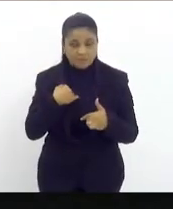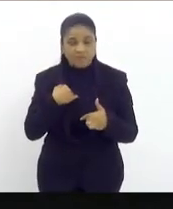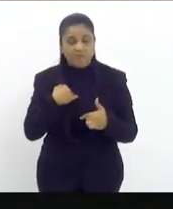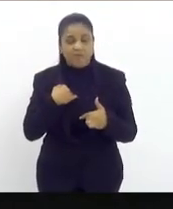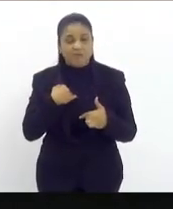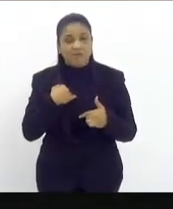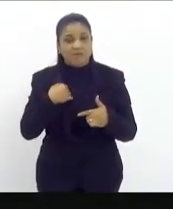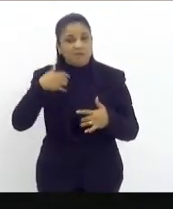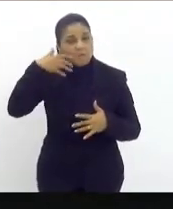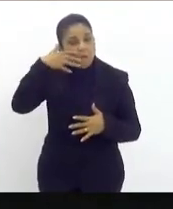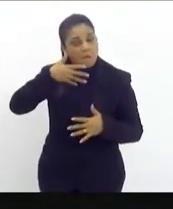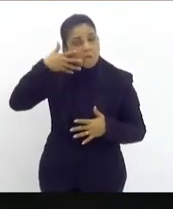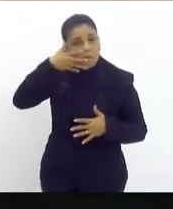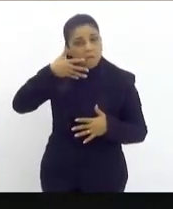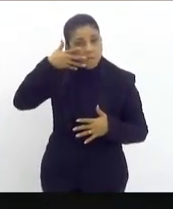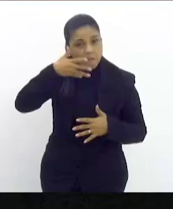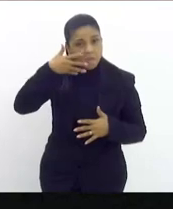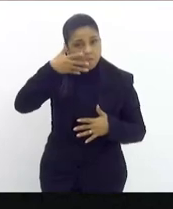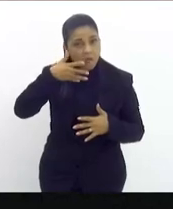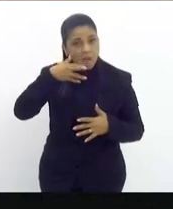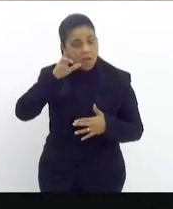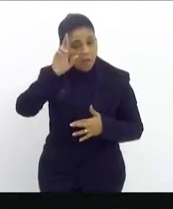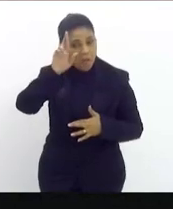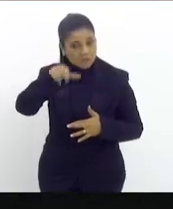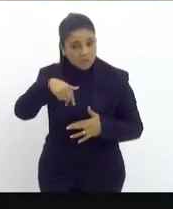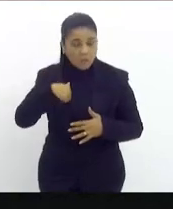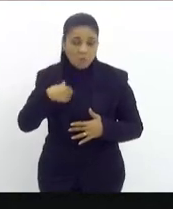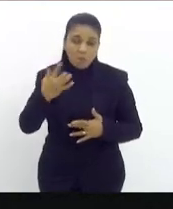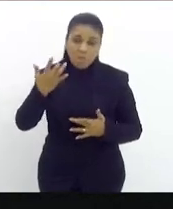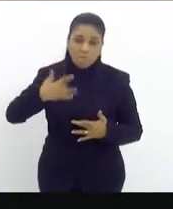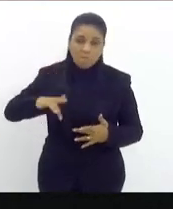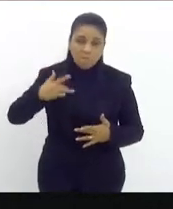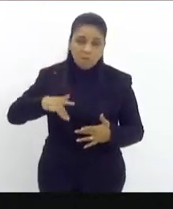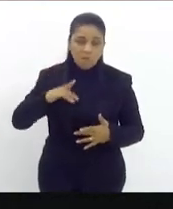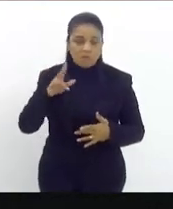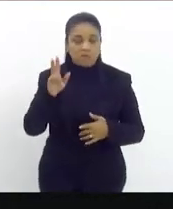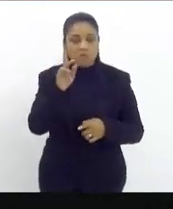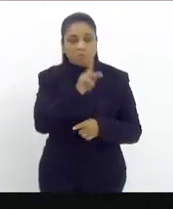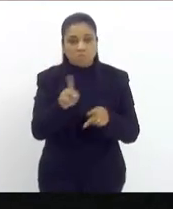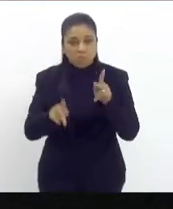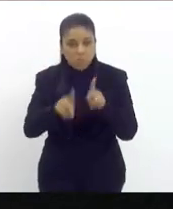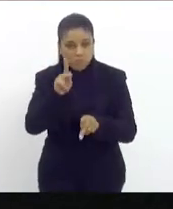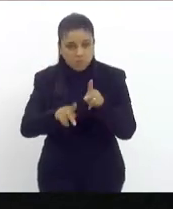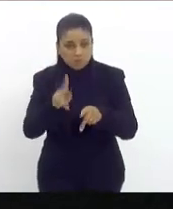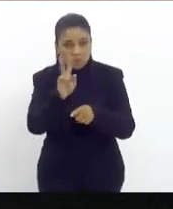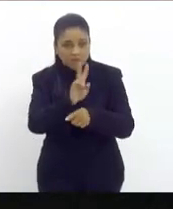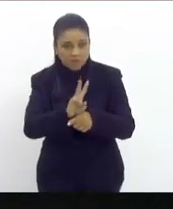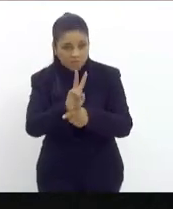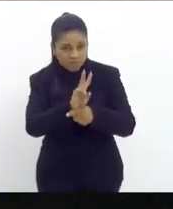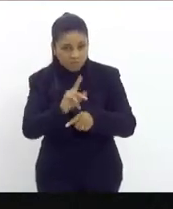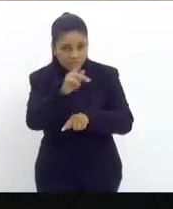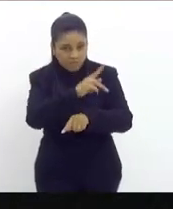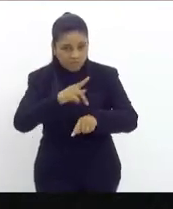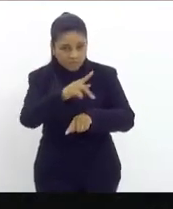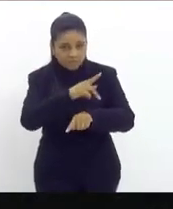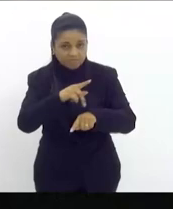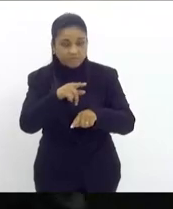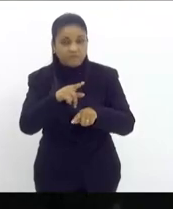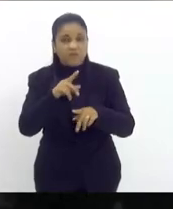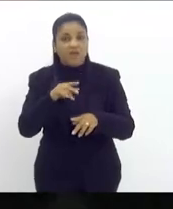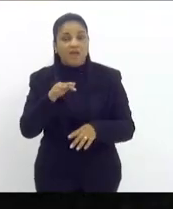tanta veemência e com razão com pena da população venezuelana então vamos lá são